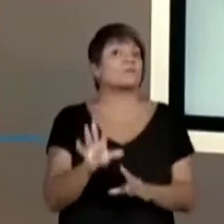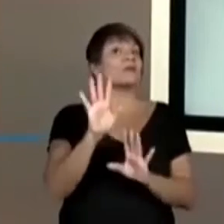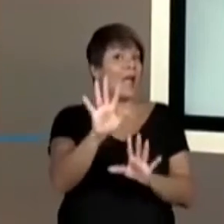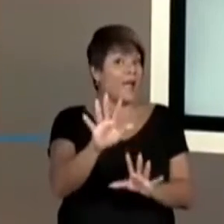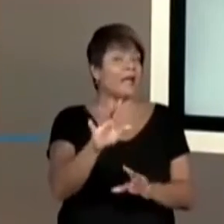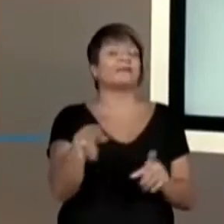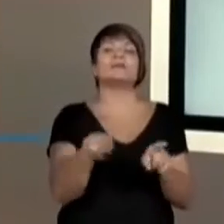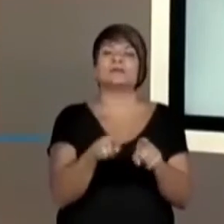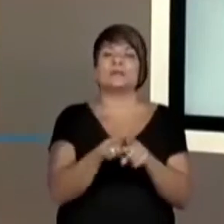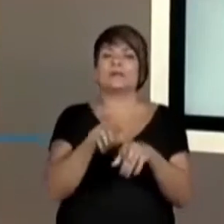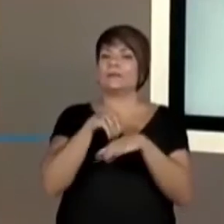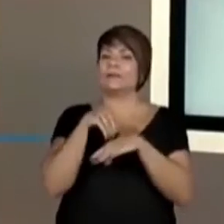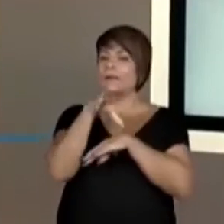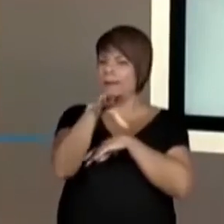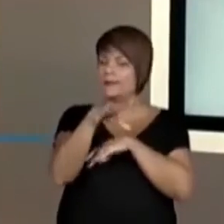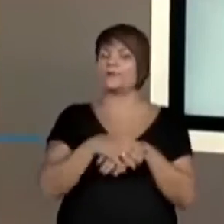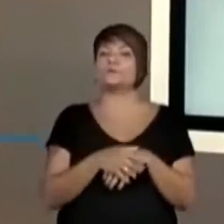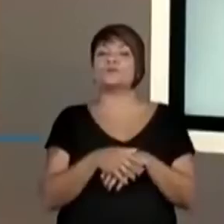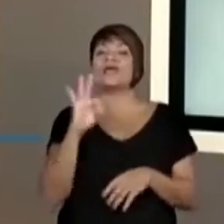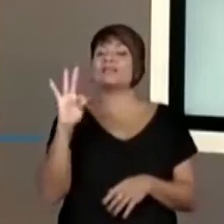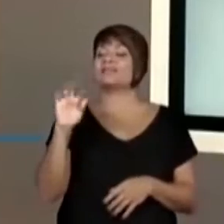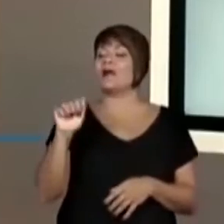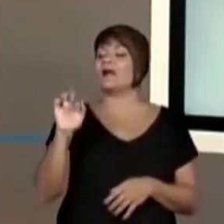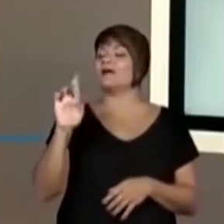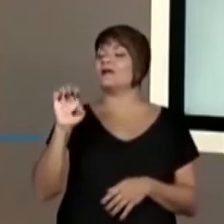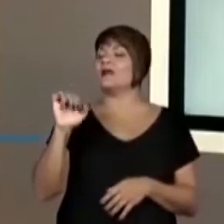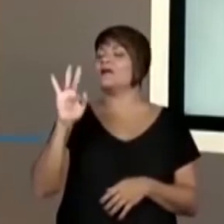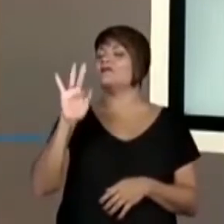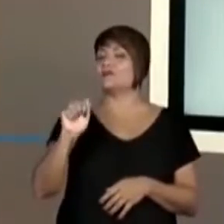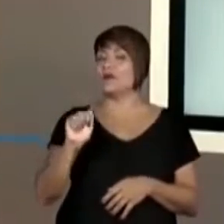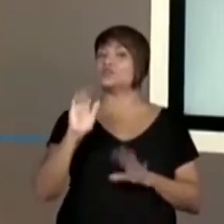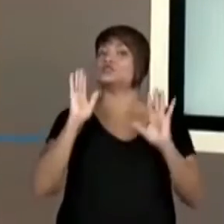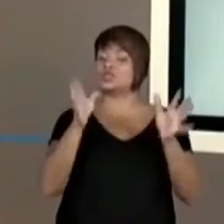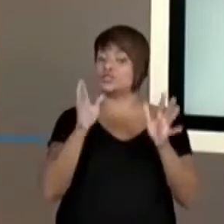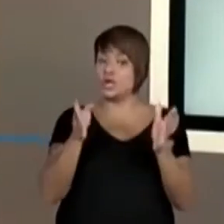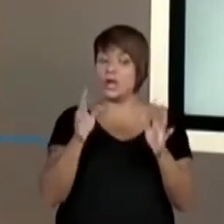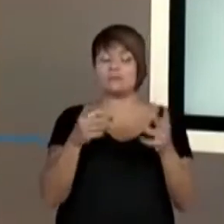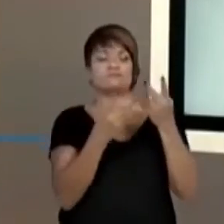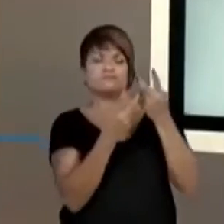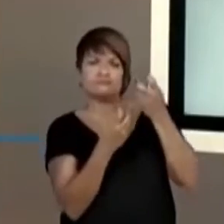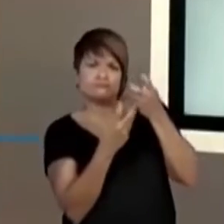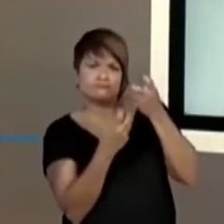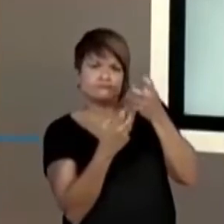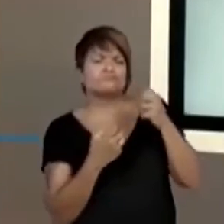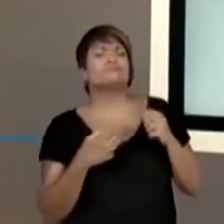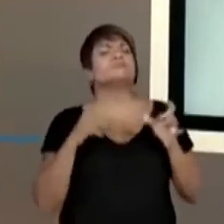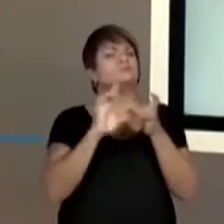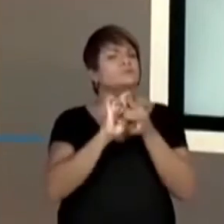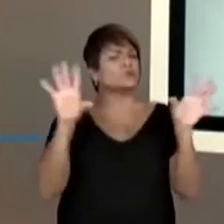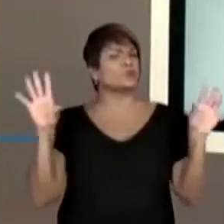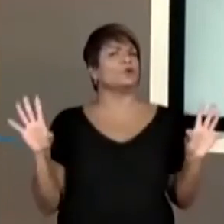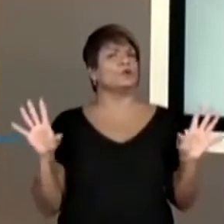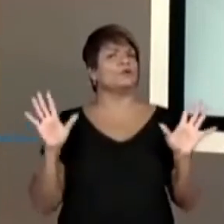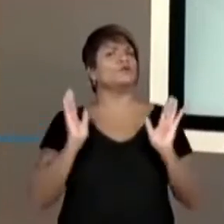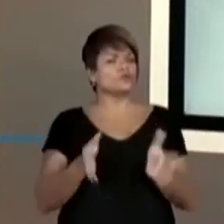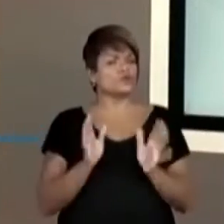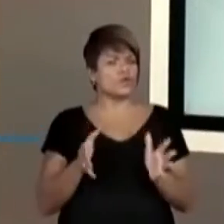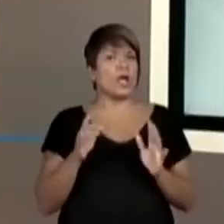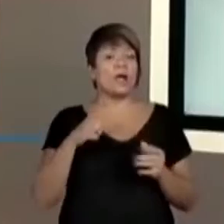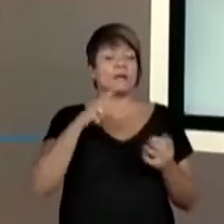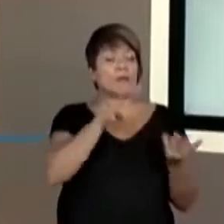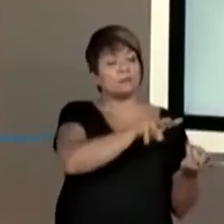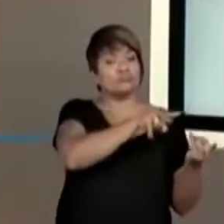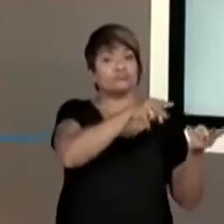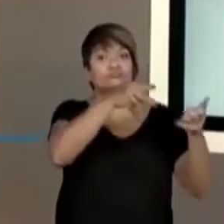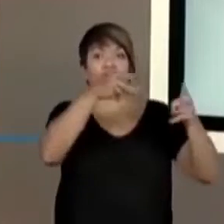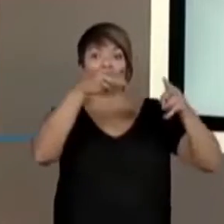dando mais um recadinho, nossas tarefas já estão disponíveis aí no app, hein? Então, estamos aí nesse momento migratório